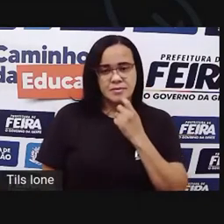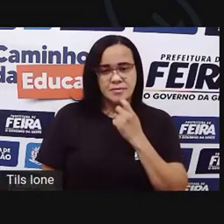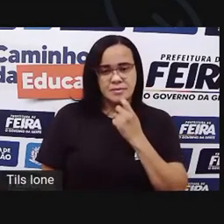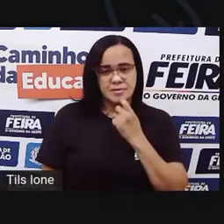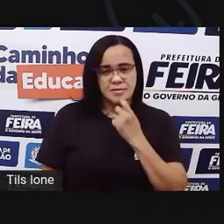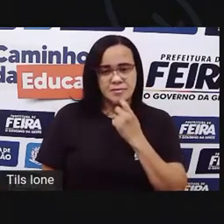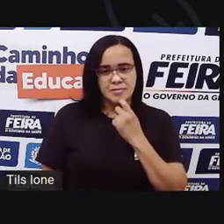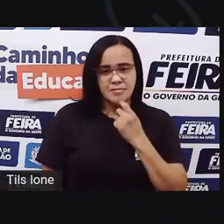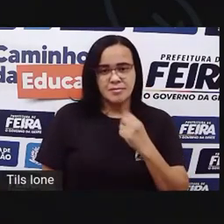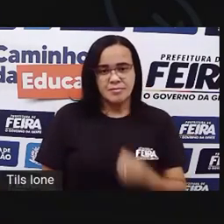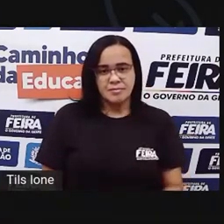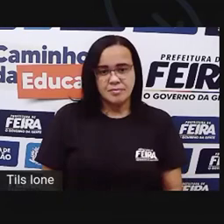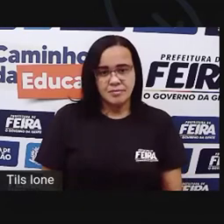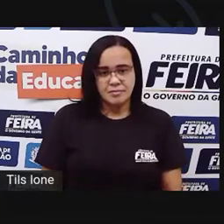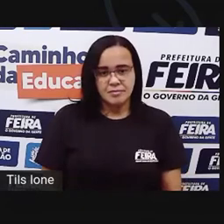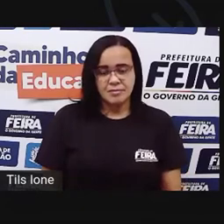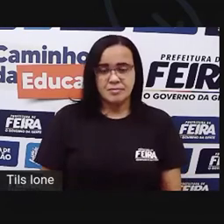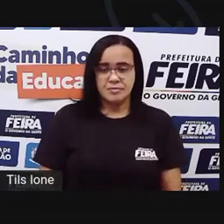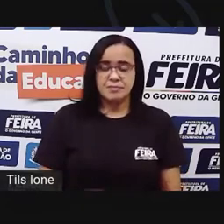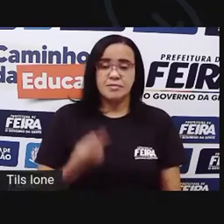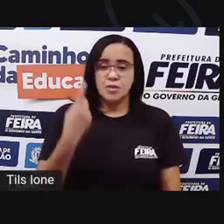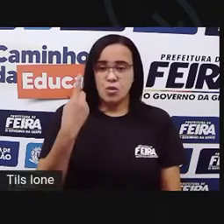Parte 1. Olha só.